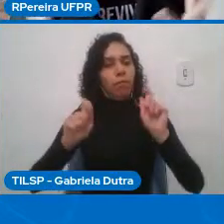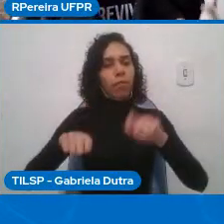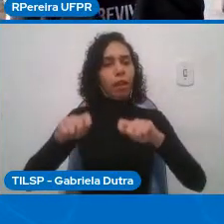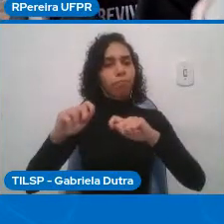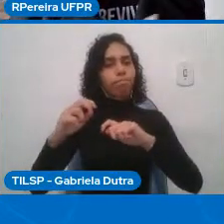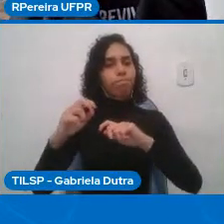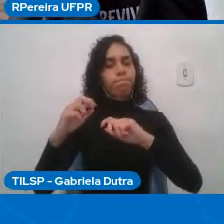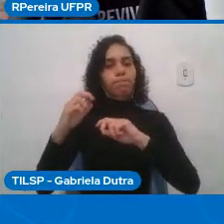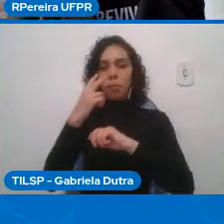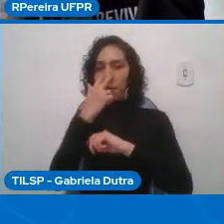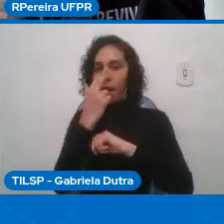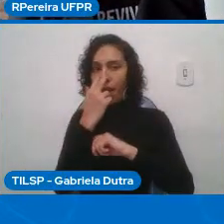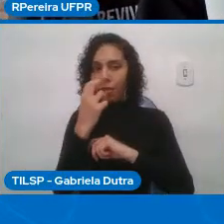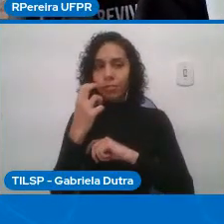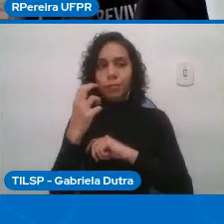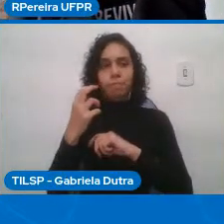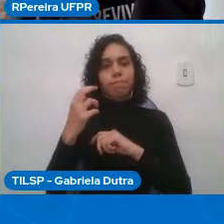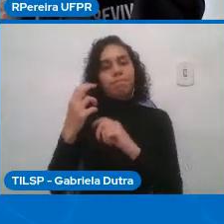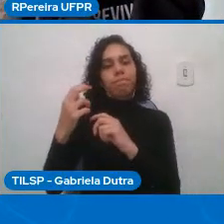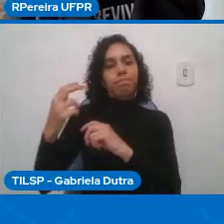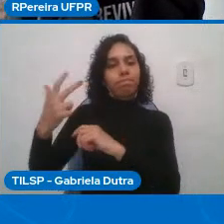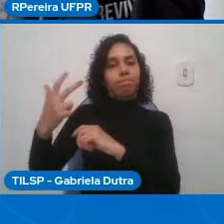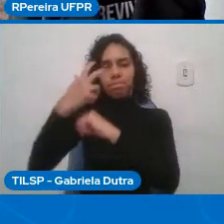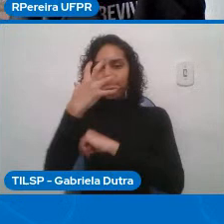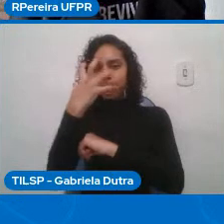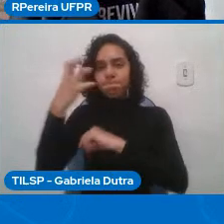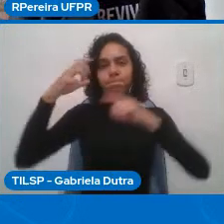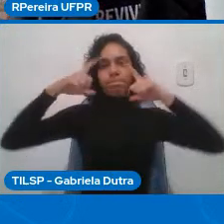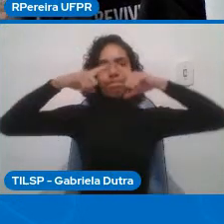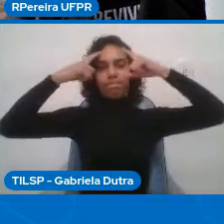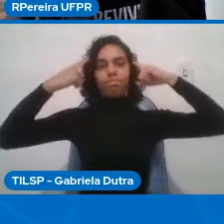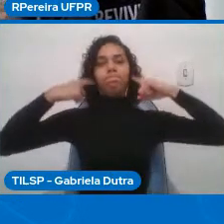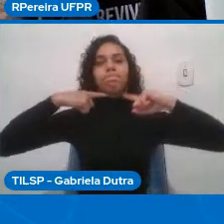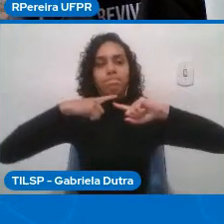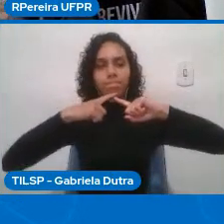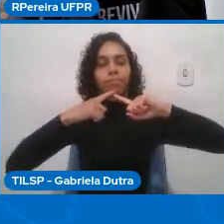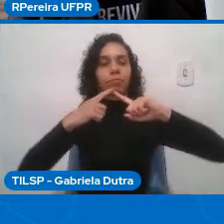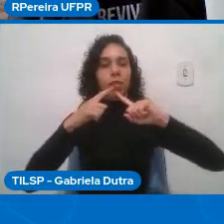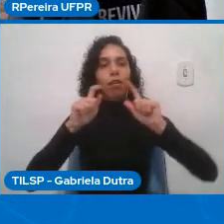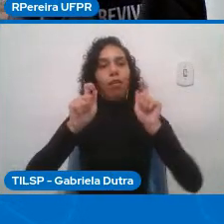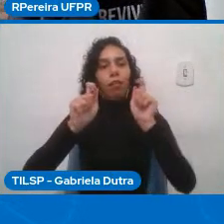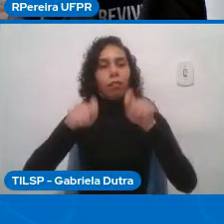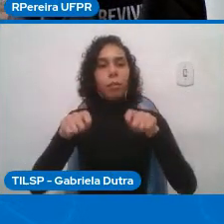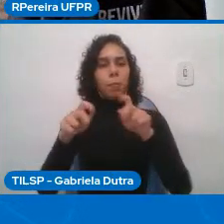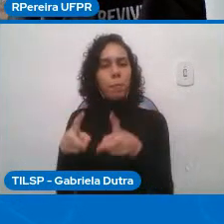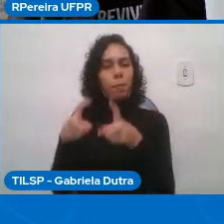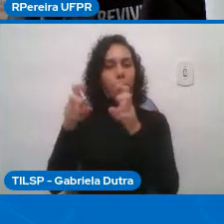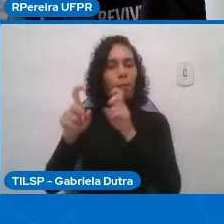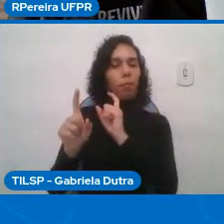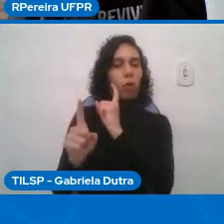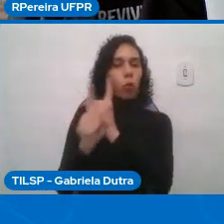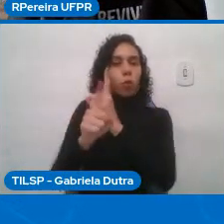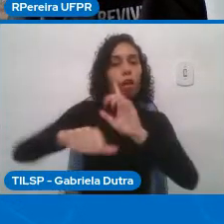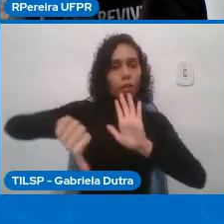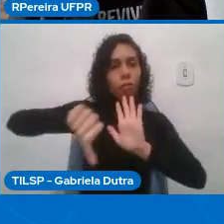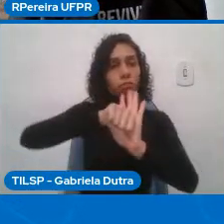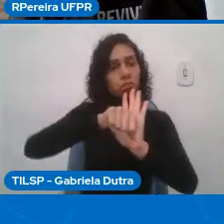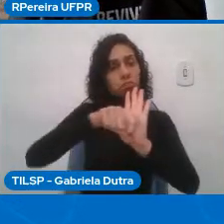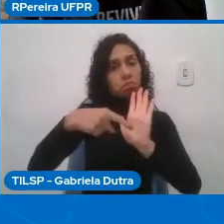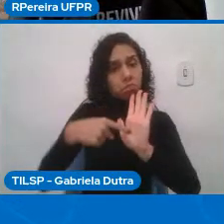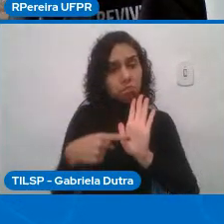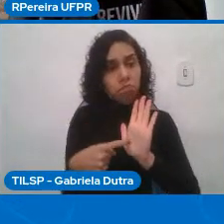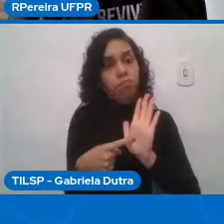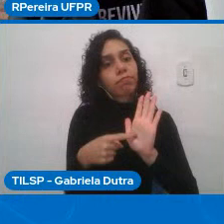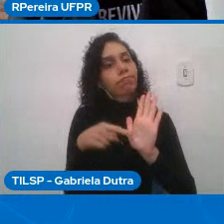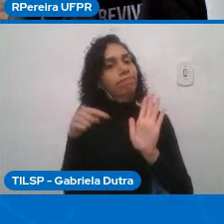criminosos, vamos dizer assim, propensos à criminalidade, tem outras complicações muito